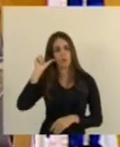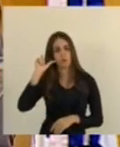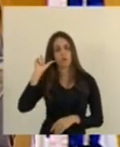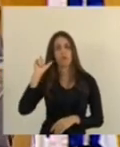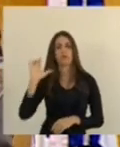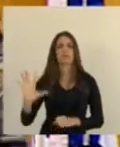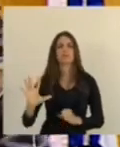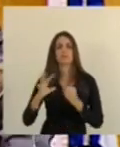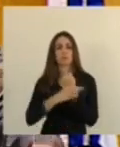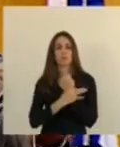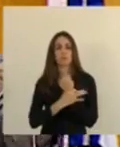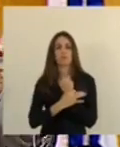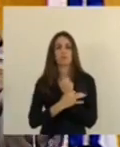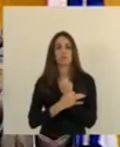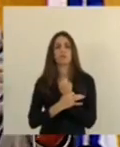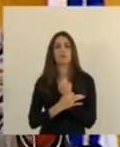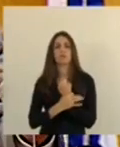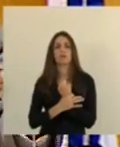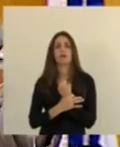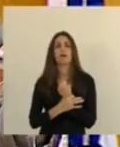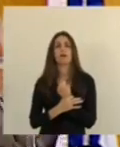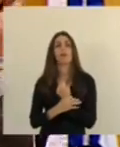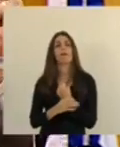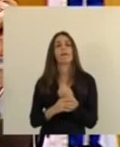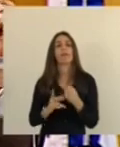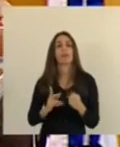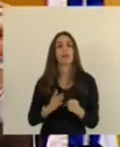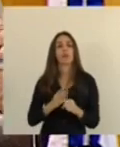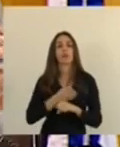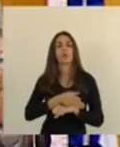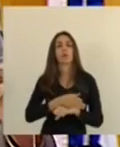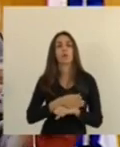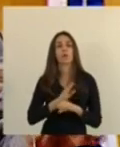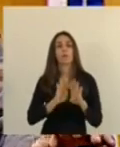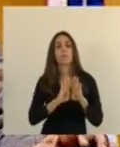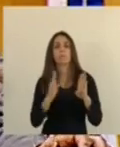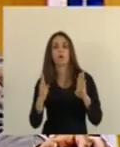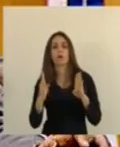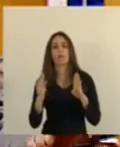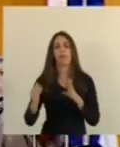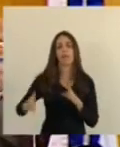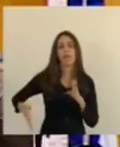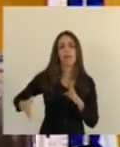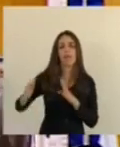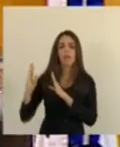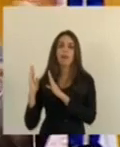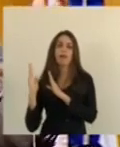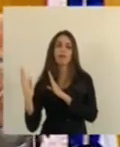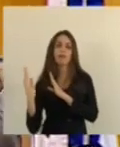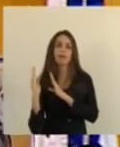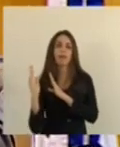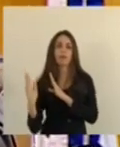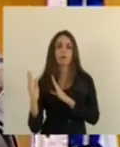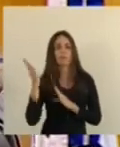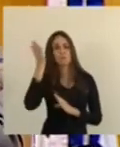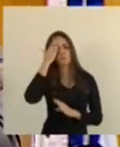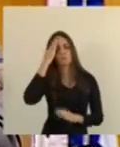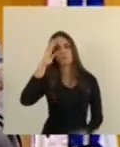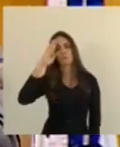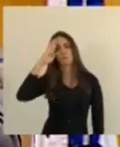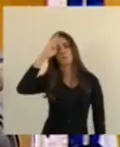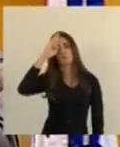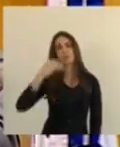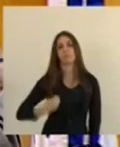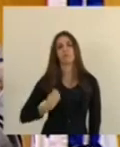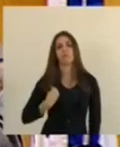segurança o presidente entrou no hotel por uma discreta porta lateral quando souberam que Bolsonaro já